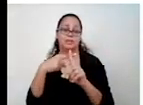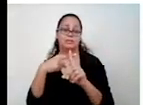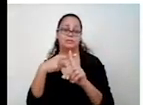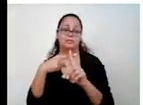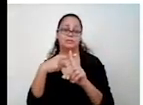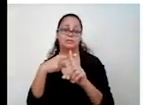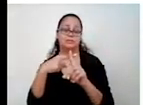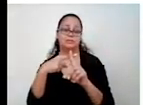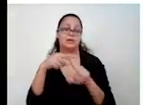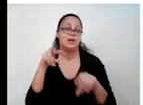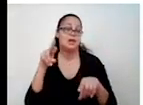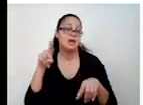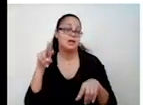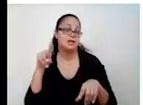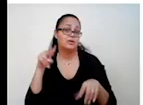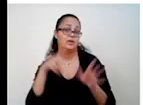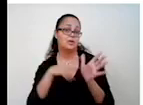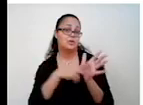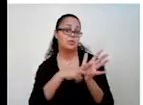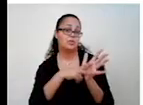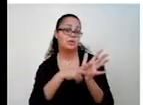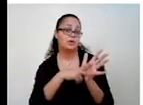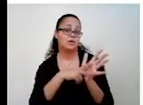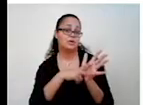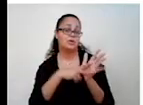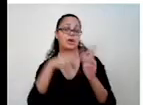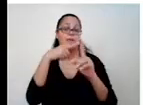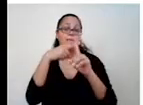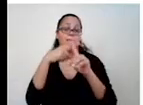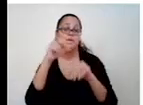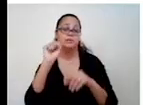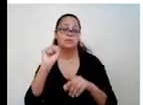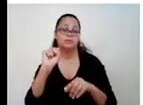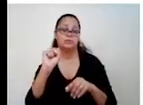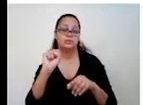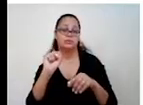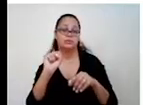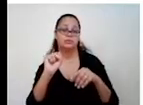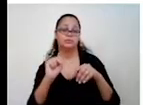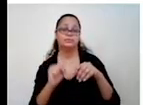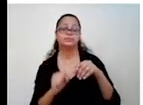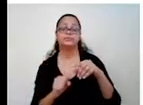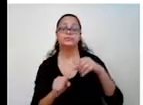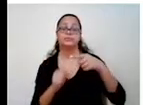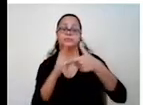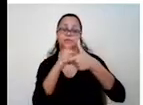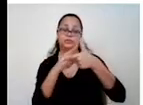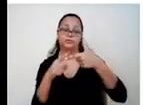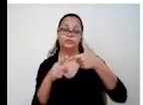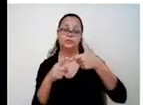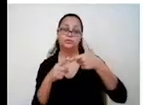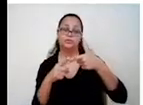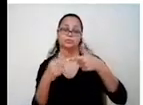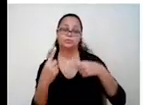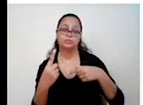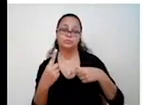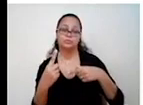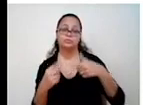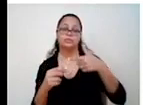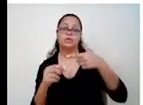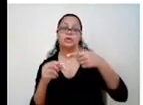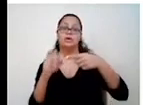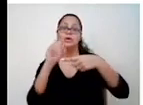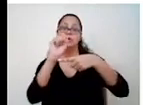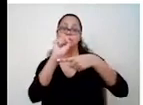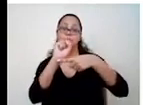Como aqui são sinais iguais, Menos por menos dá mais. Mais 8. Dividido por 1. 8 dividido por 1 dá 8.